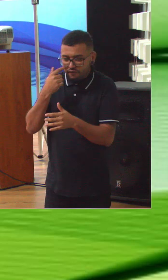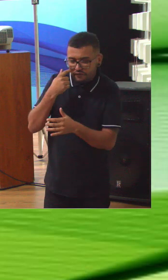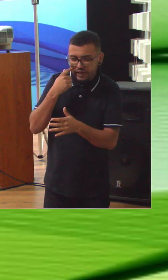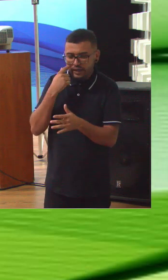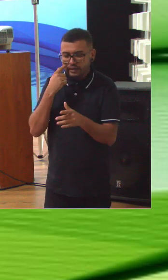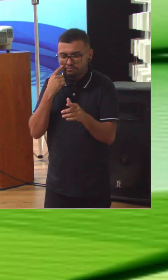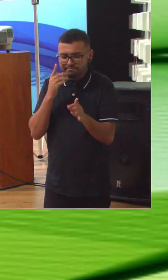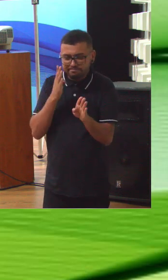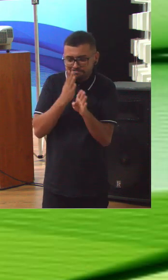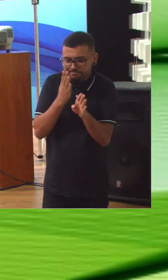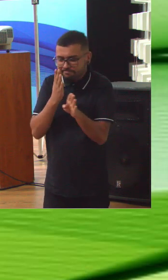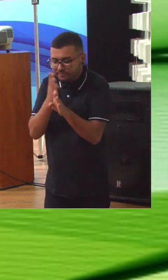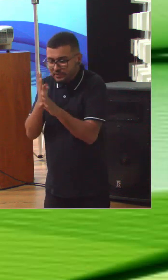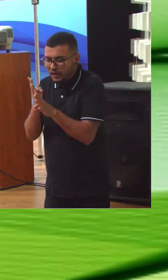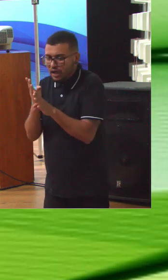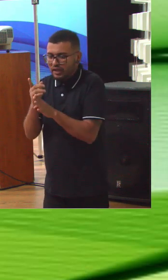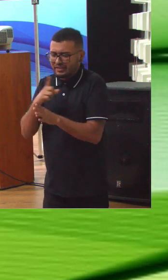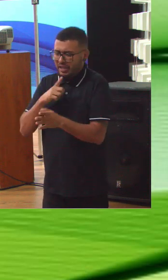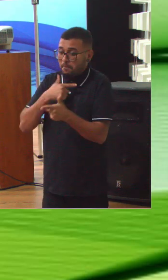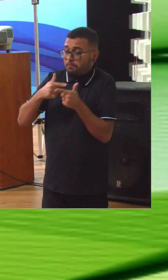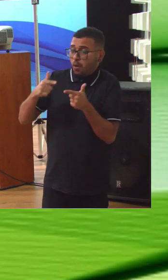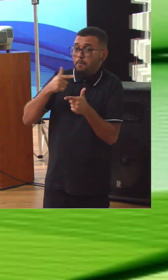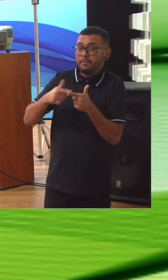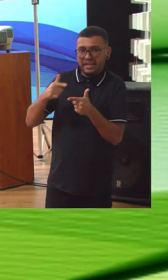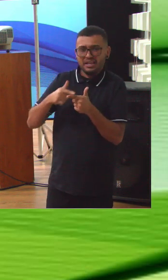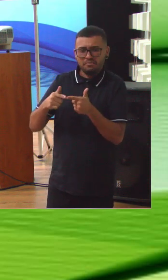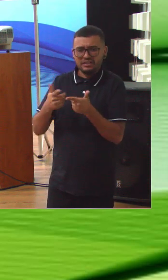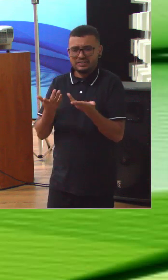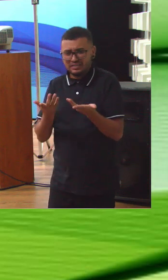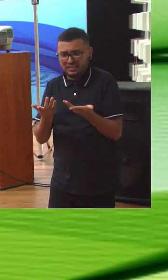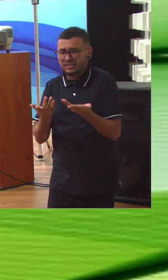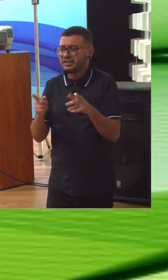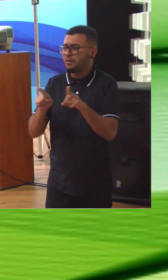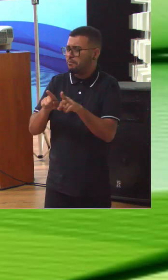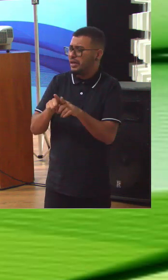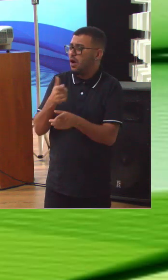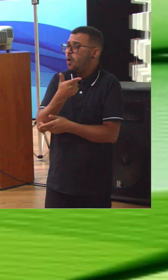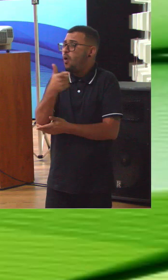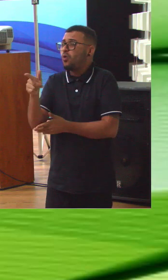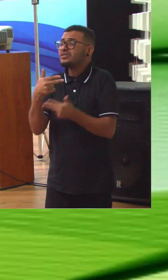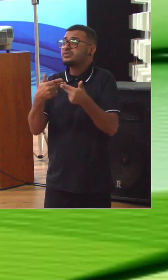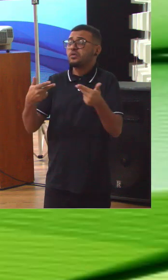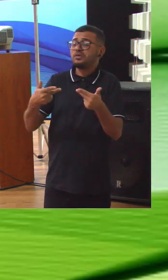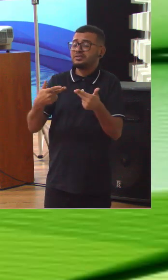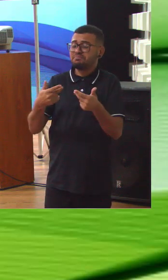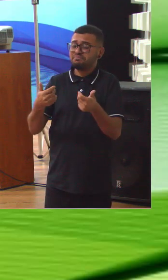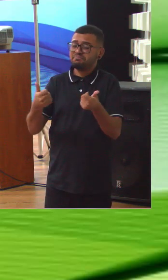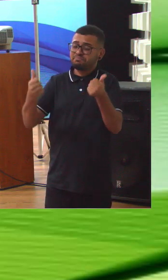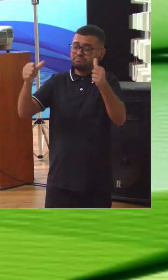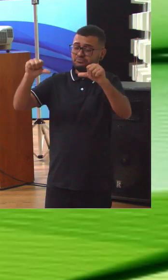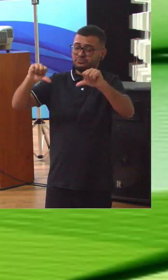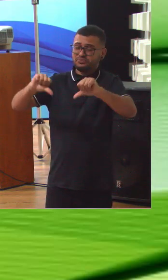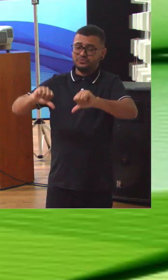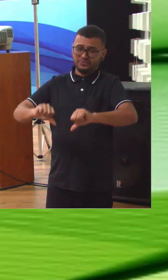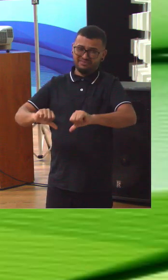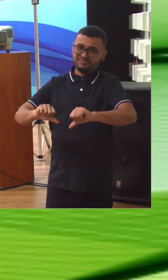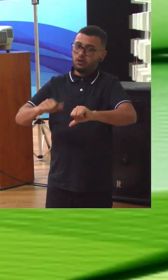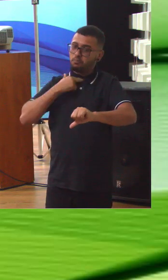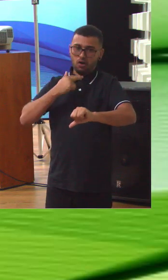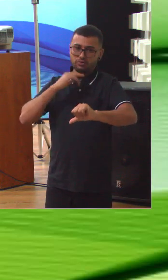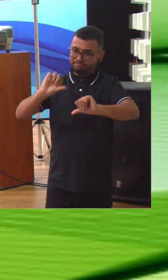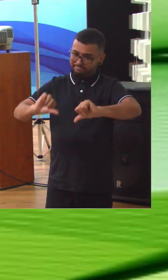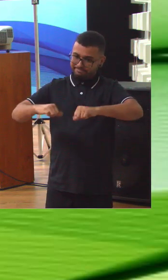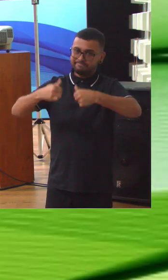identificar os riscos, as doenças que estão em formação antes que elas produzam desastres. De tal maneira, dar